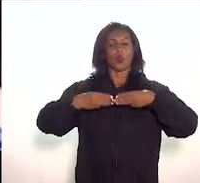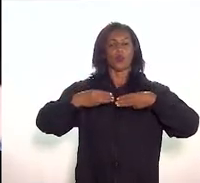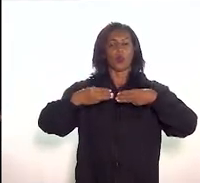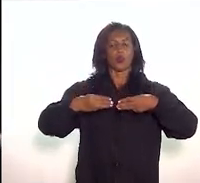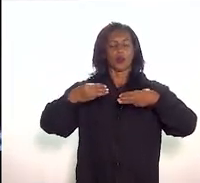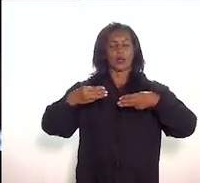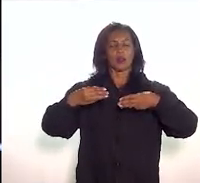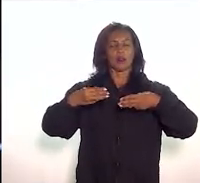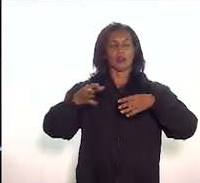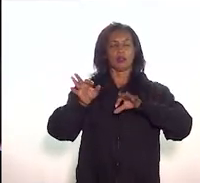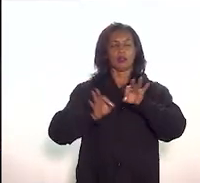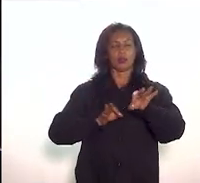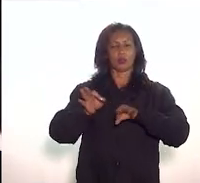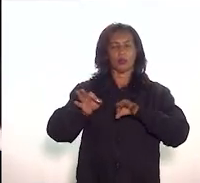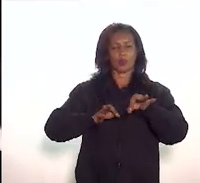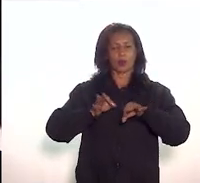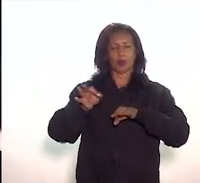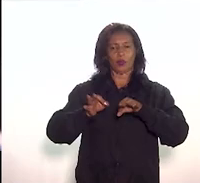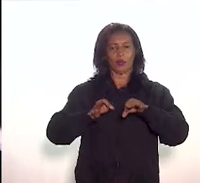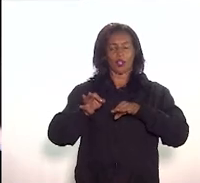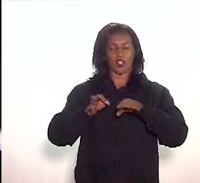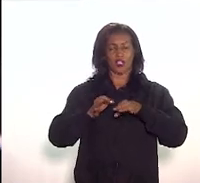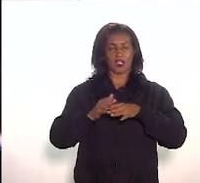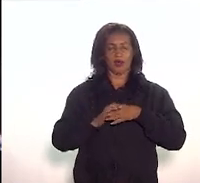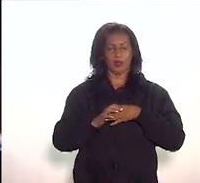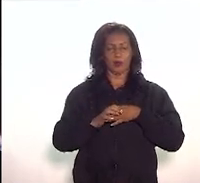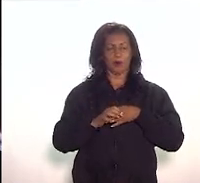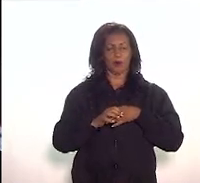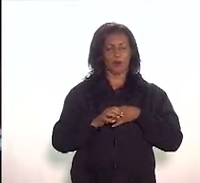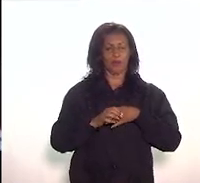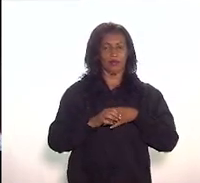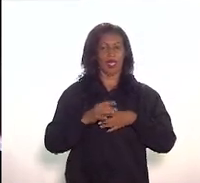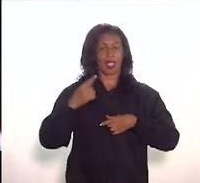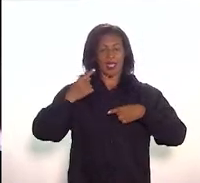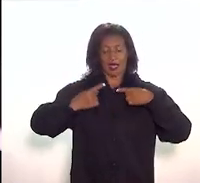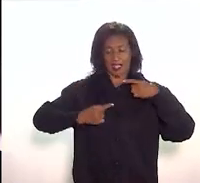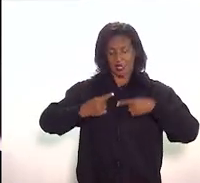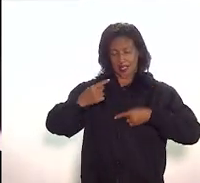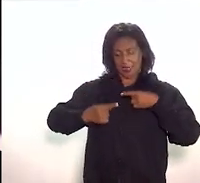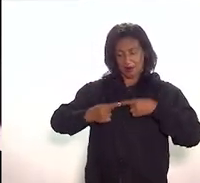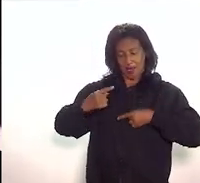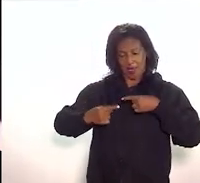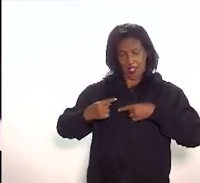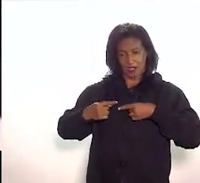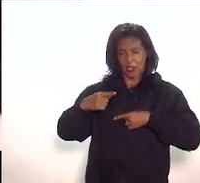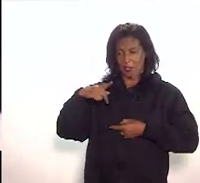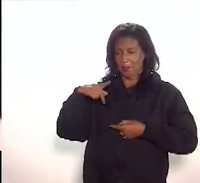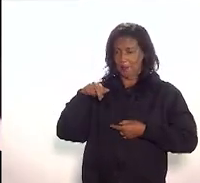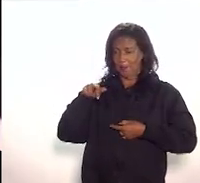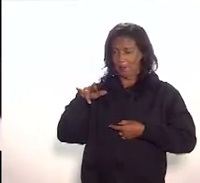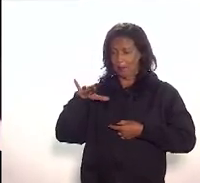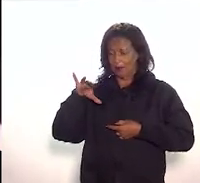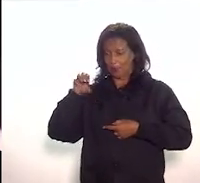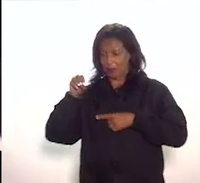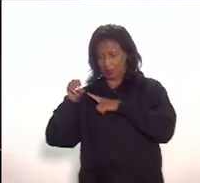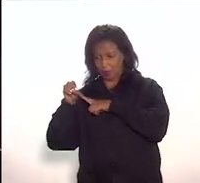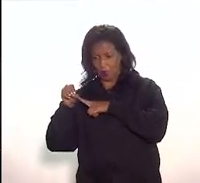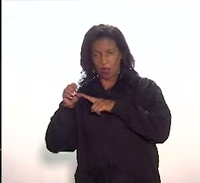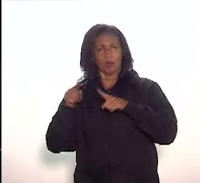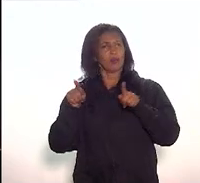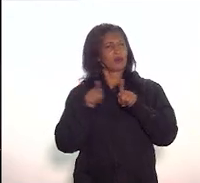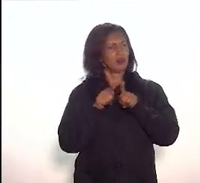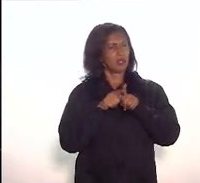próprio projeto tem essa democratização de acesso a esse debate de preservação patrimonial, mas eu queria muito fazer cor ao André